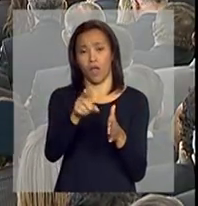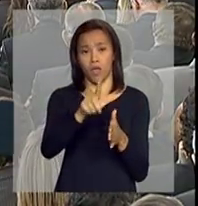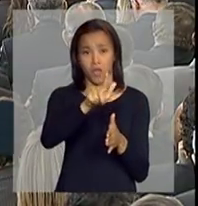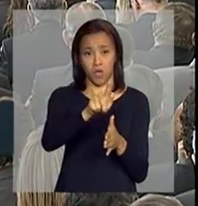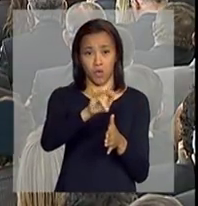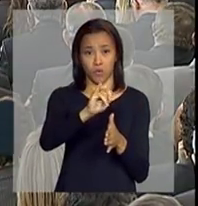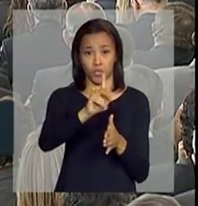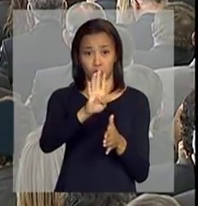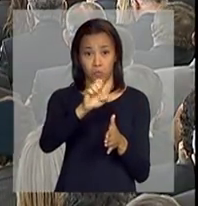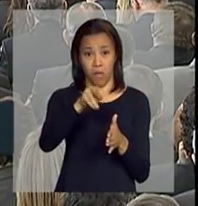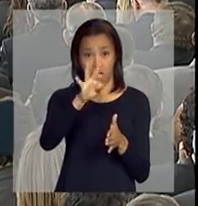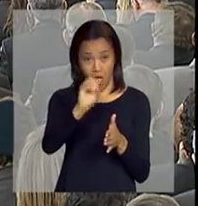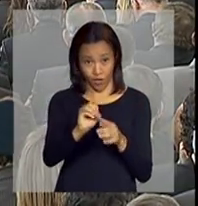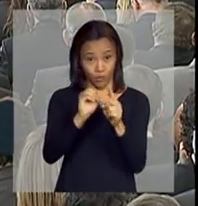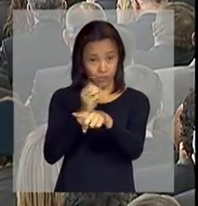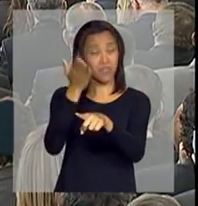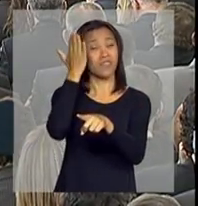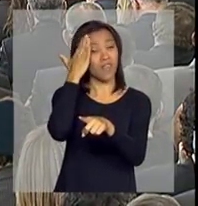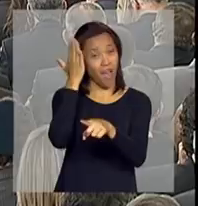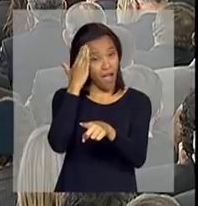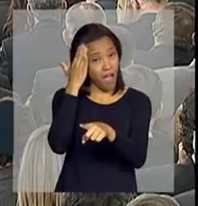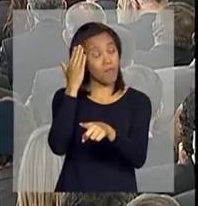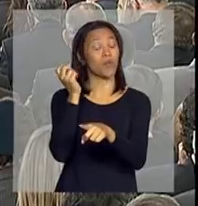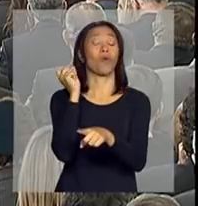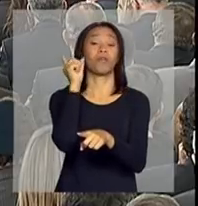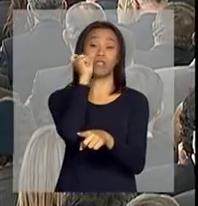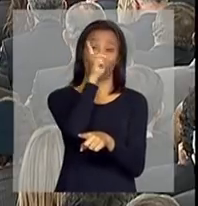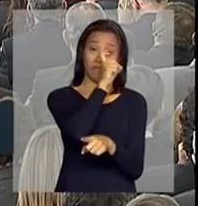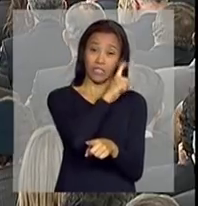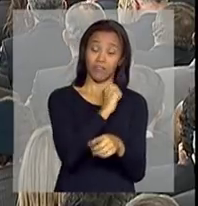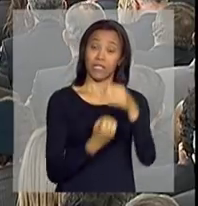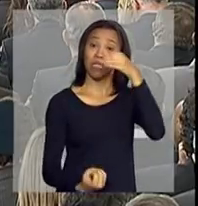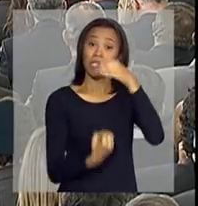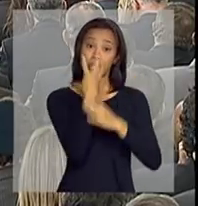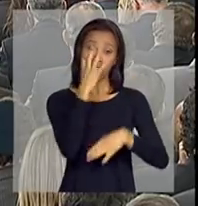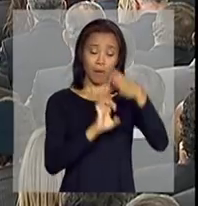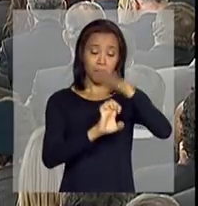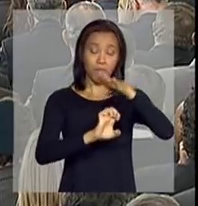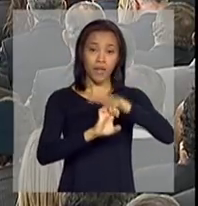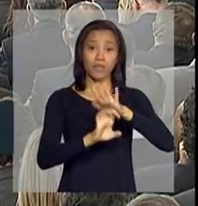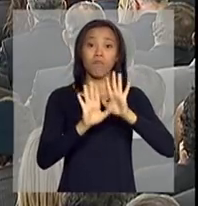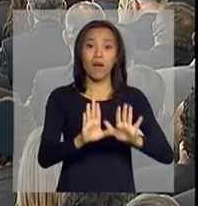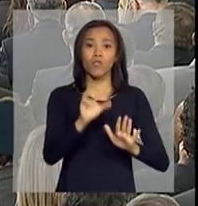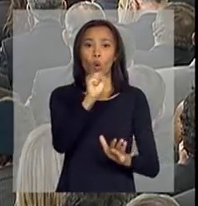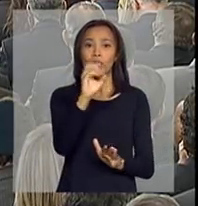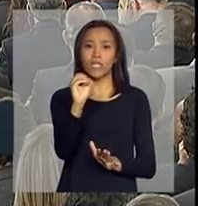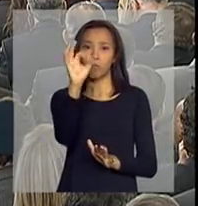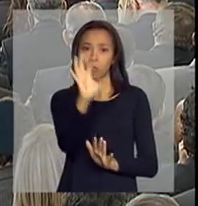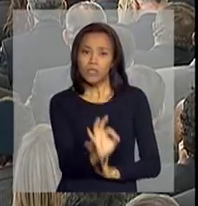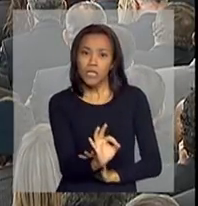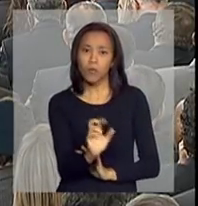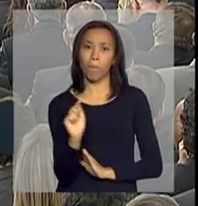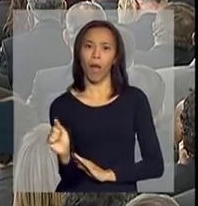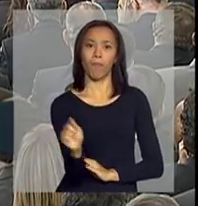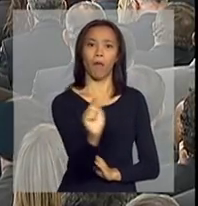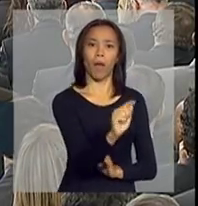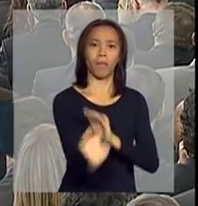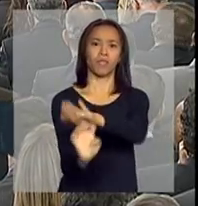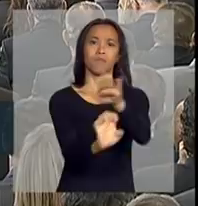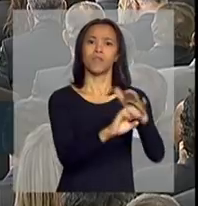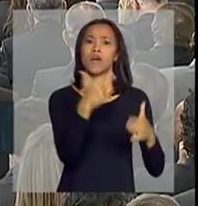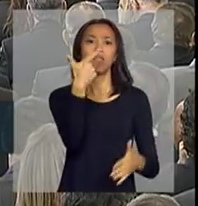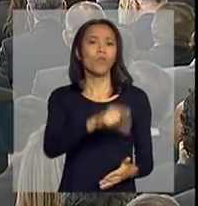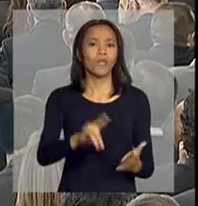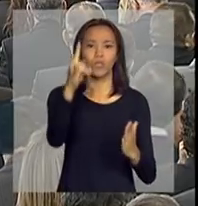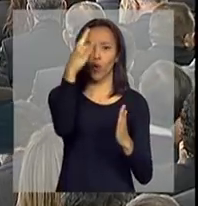tivemos que lutar para poder desregulamentar, porque você cria empresa, mas 80% das empresas não tem alvará, não tem